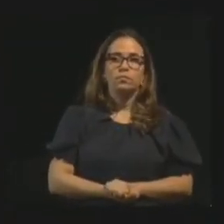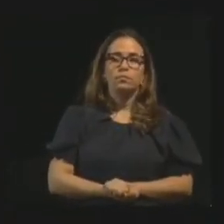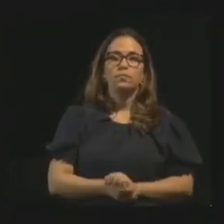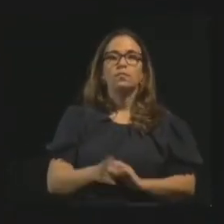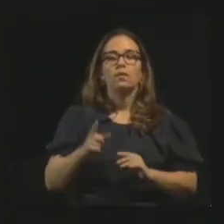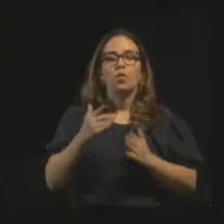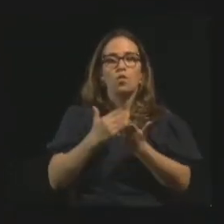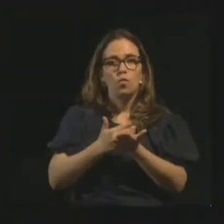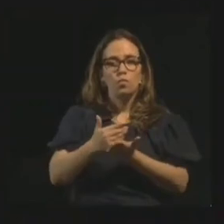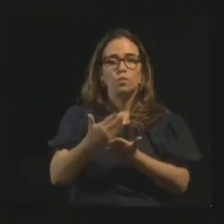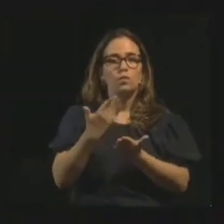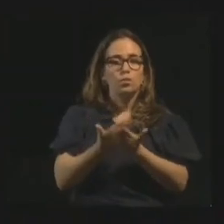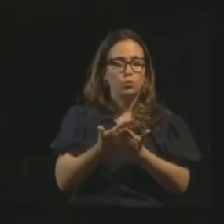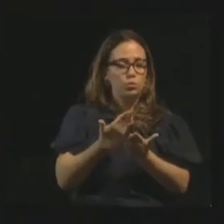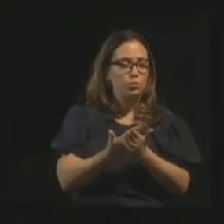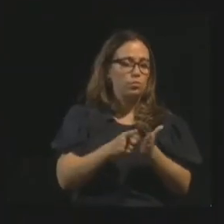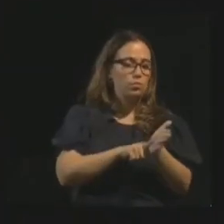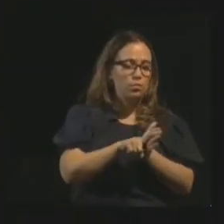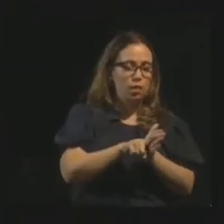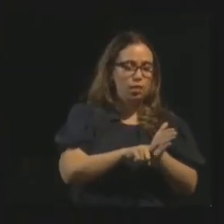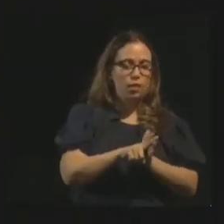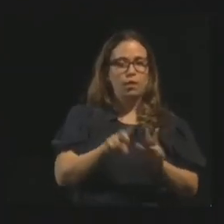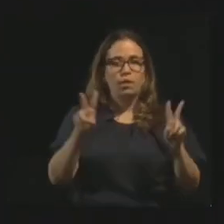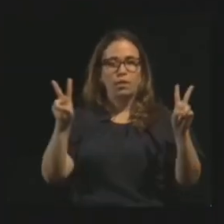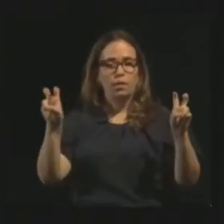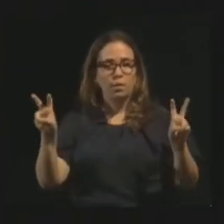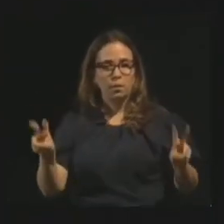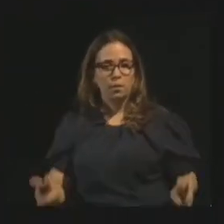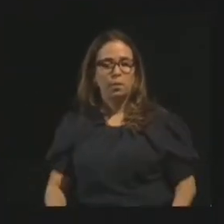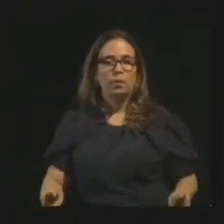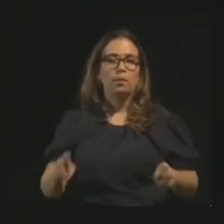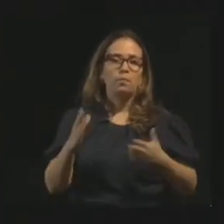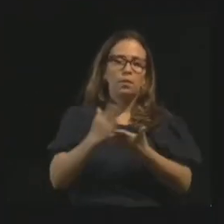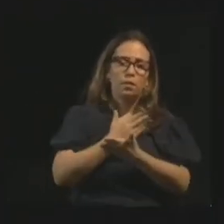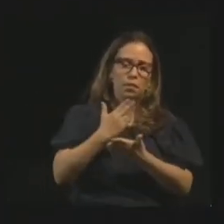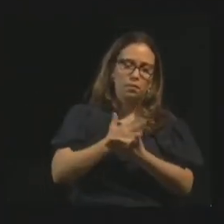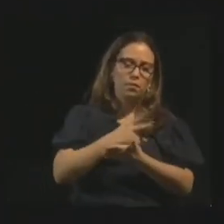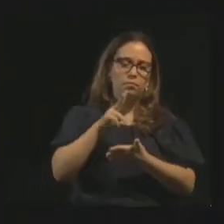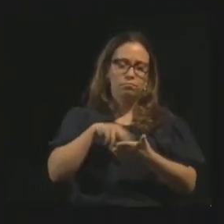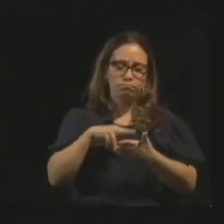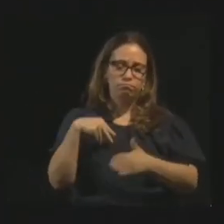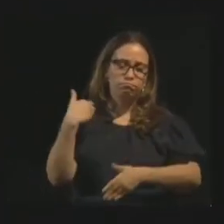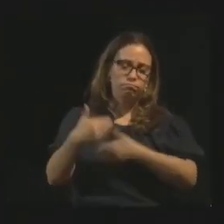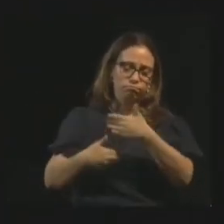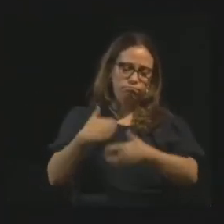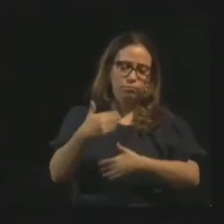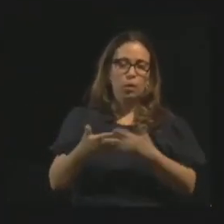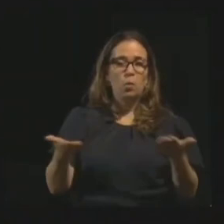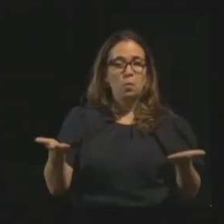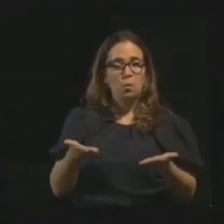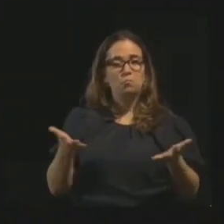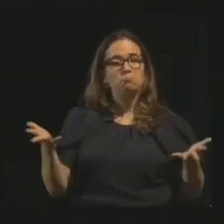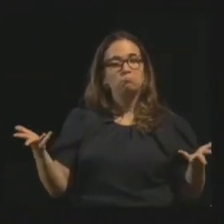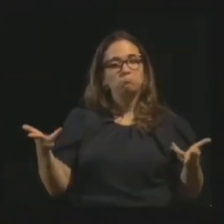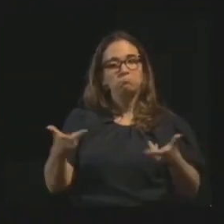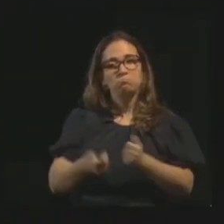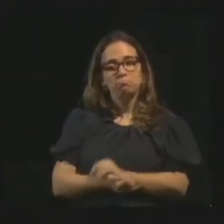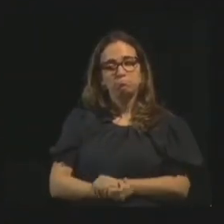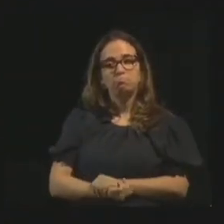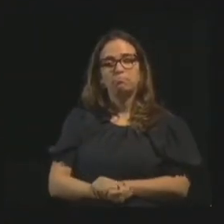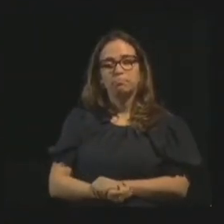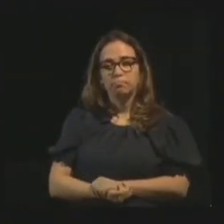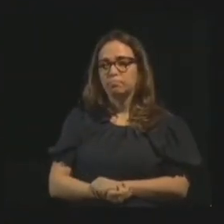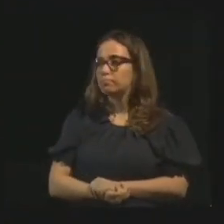os estudos, para o estudo sistematizado, a doutrina espírita, as obras básicas, etc. Que maravilha que é hoje a gente